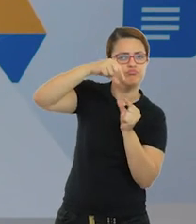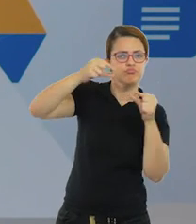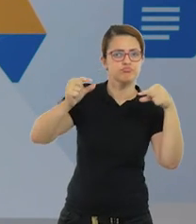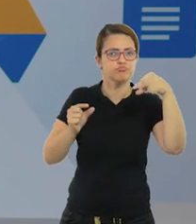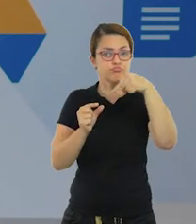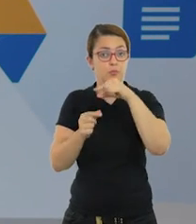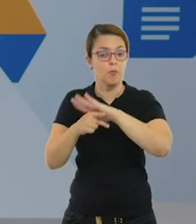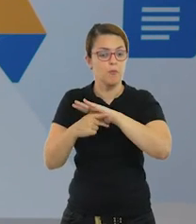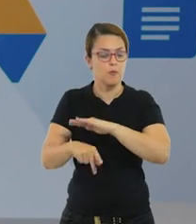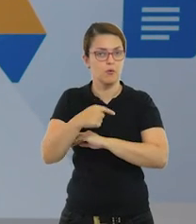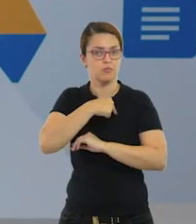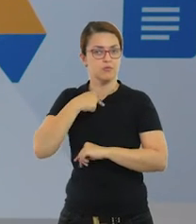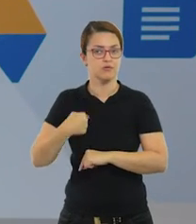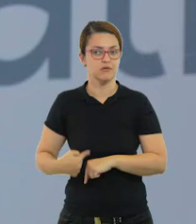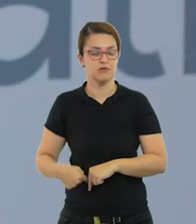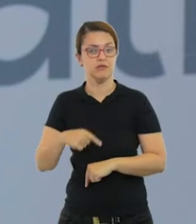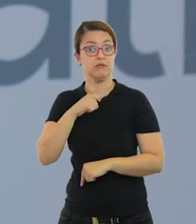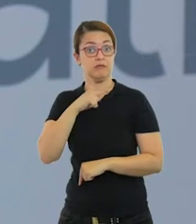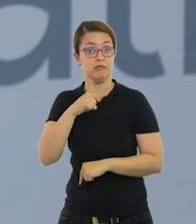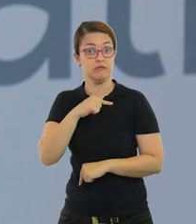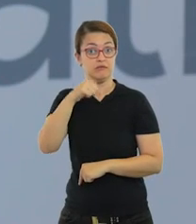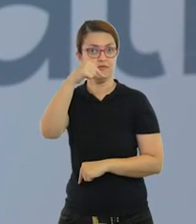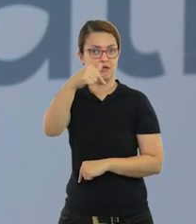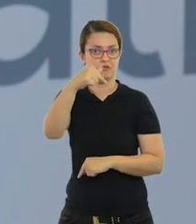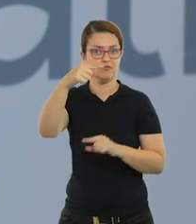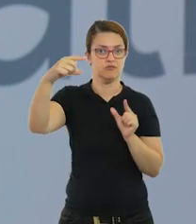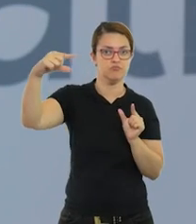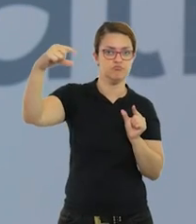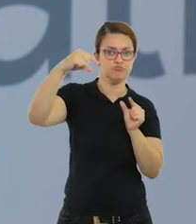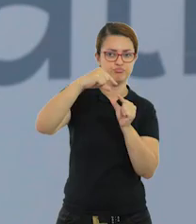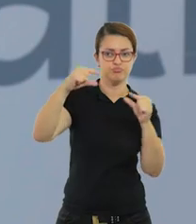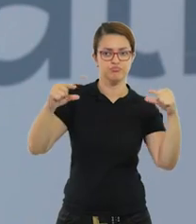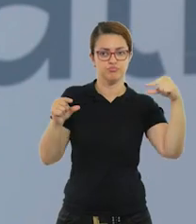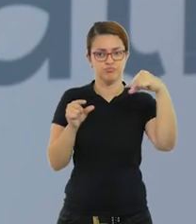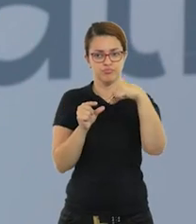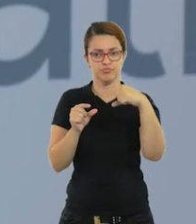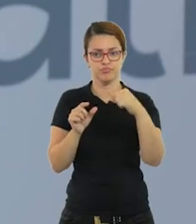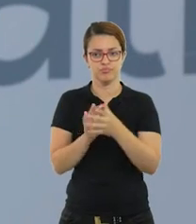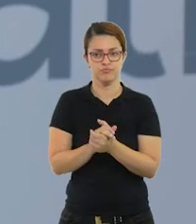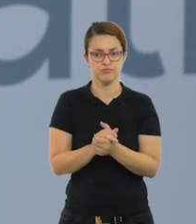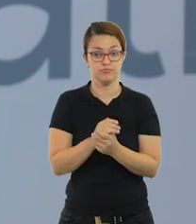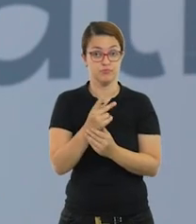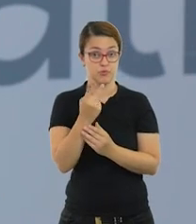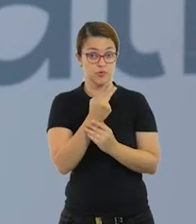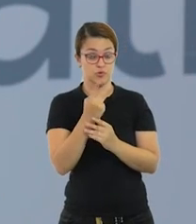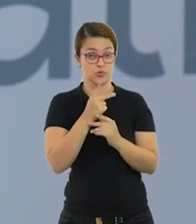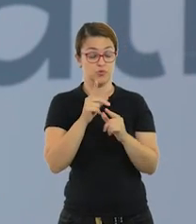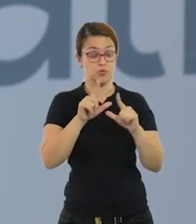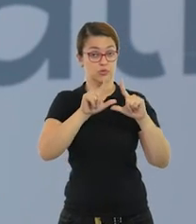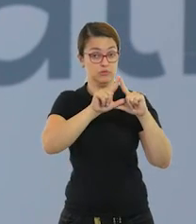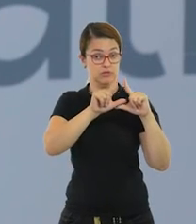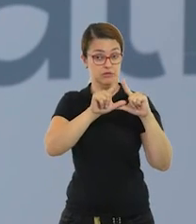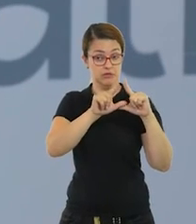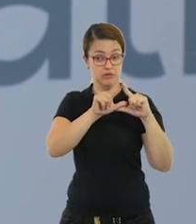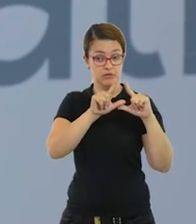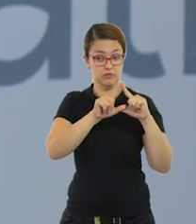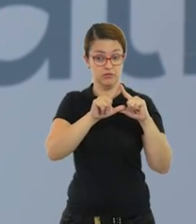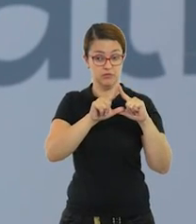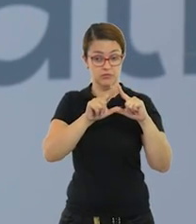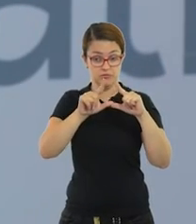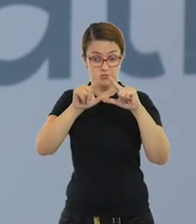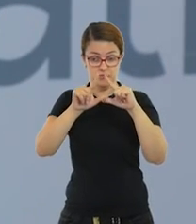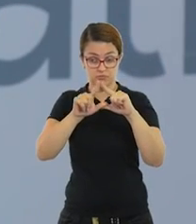de origem chinesa que contém sete peças. Prestem atenção! Dois triângulos grandes,